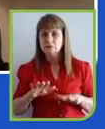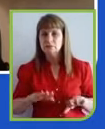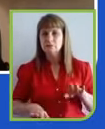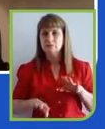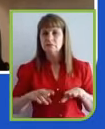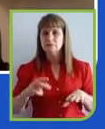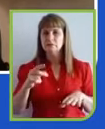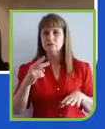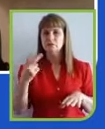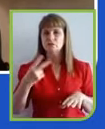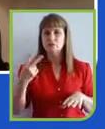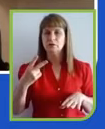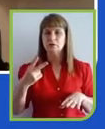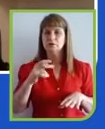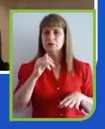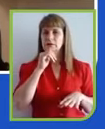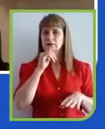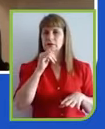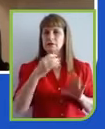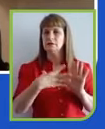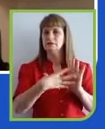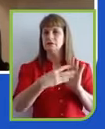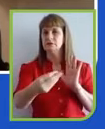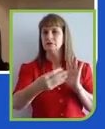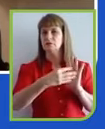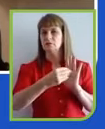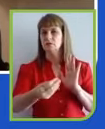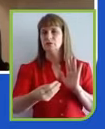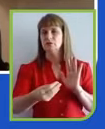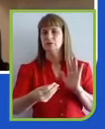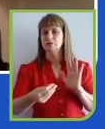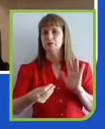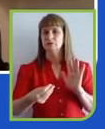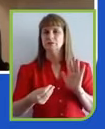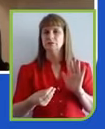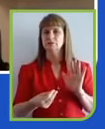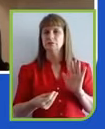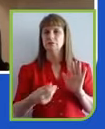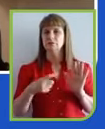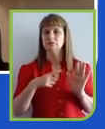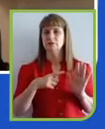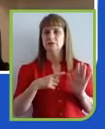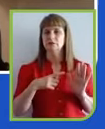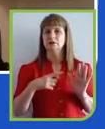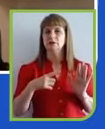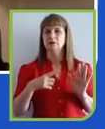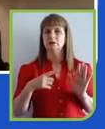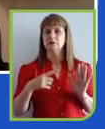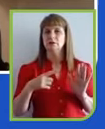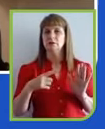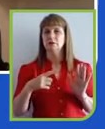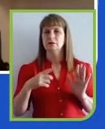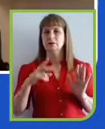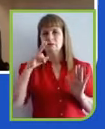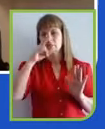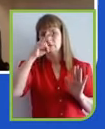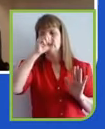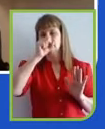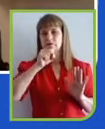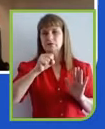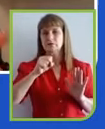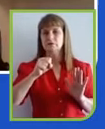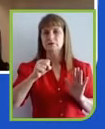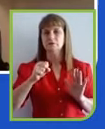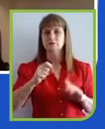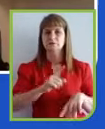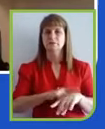que têm a competitividade muito forte e que se uniram nesse momento da pandemia com ações muito importantes.